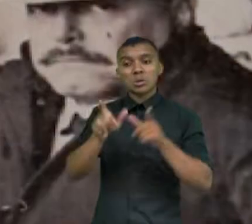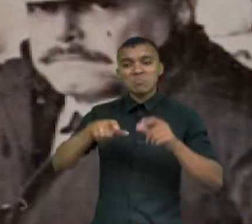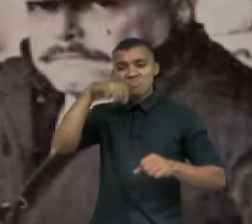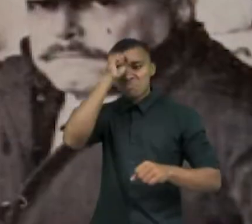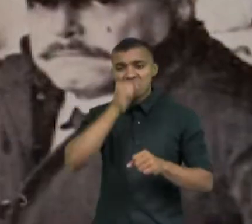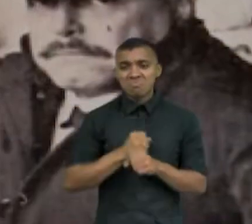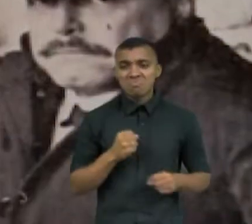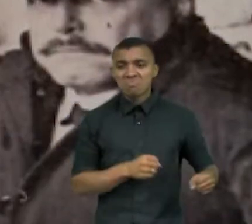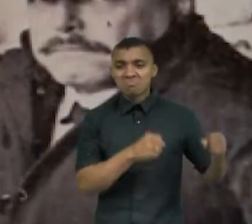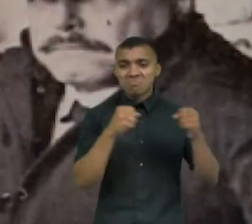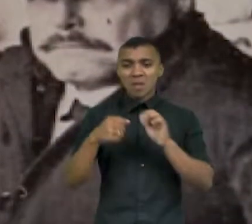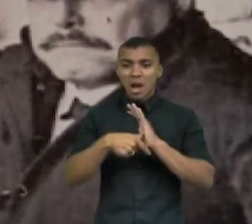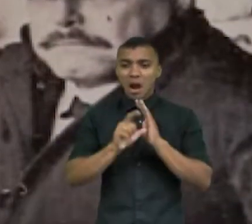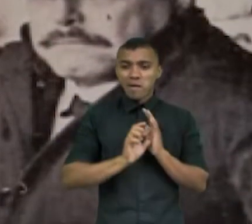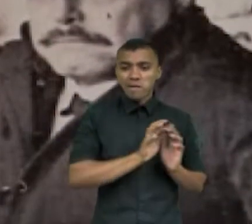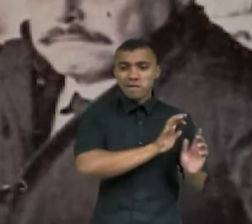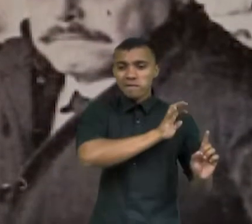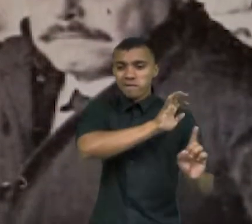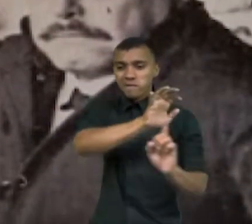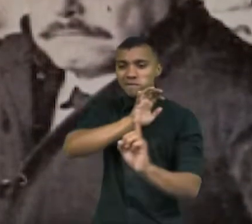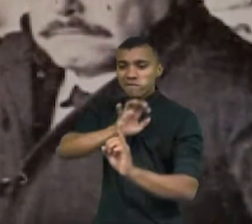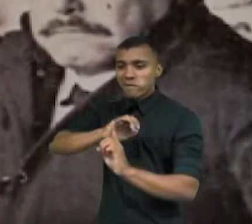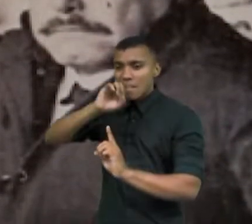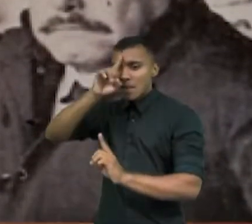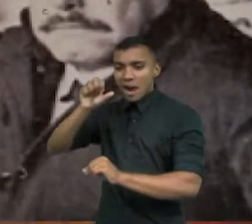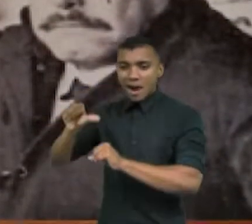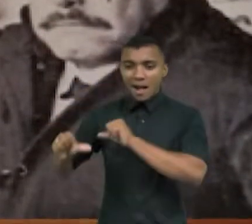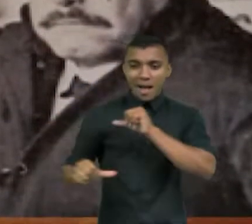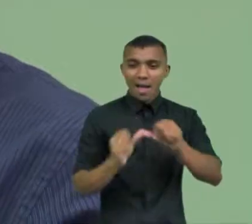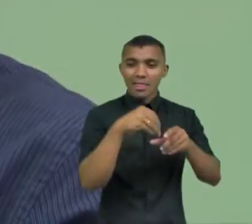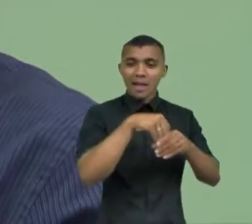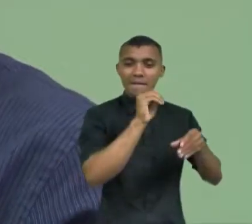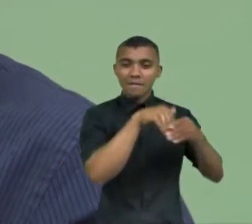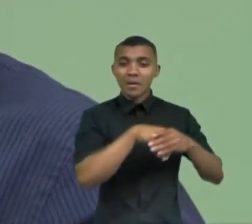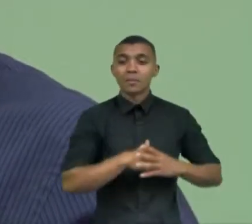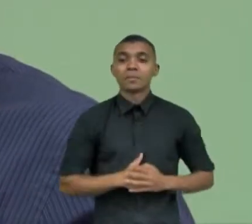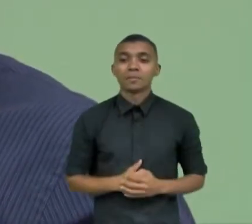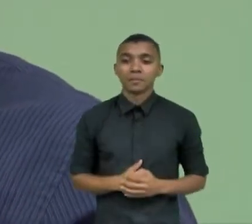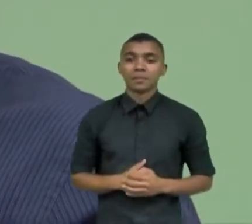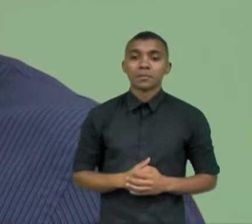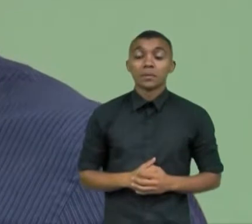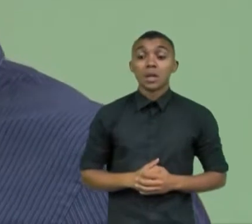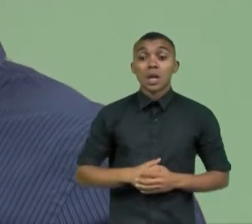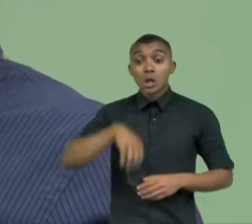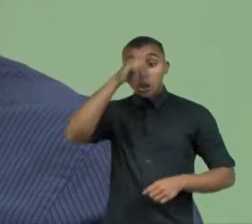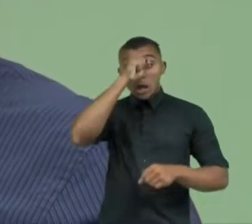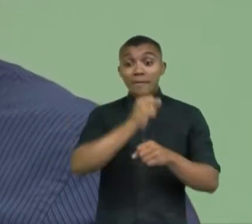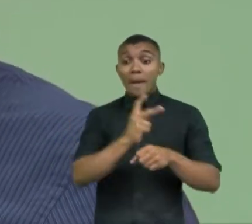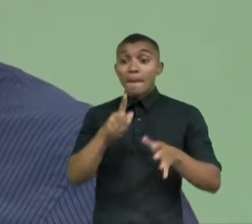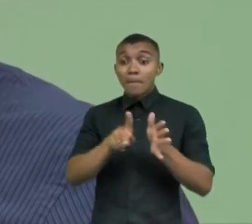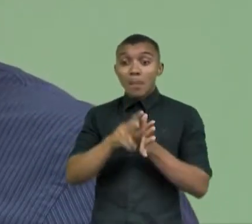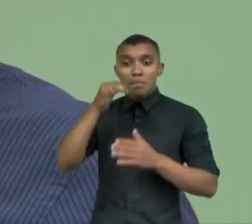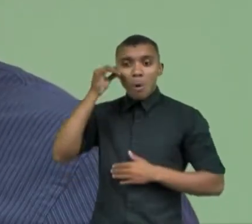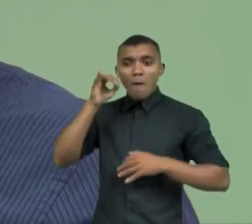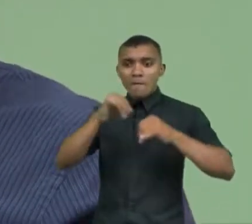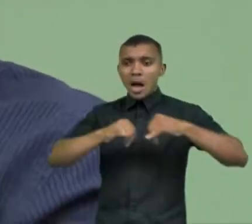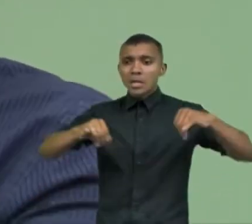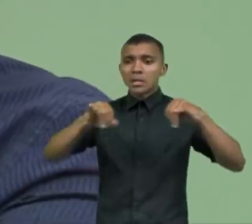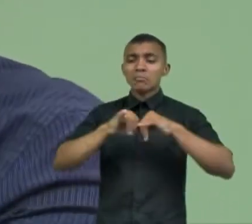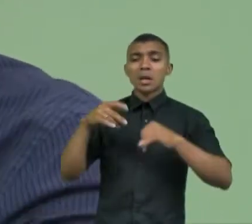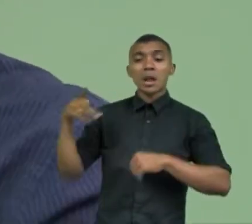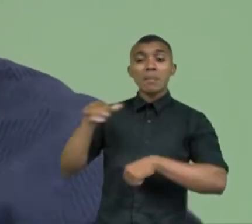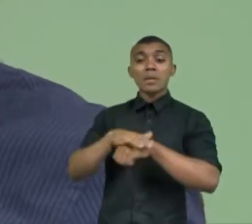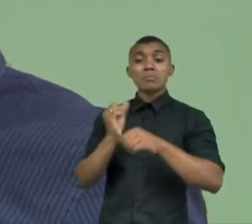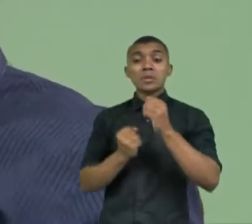manipulando os resultados das urnas. Os donos de fazenda eram os que ditavam, digamos assim, aos